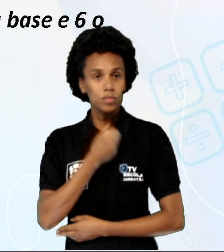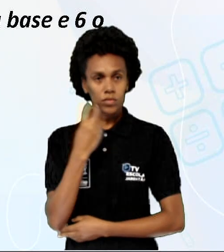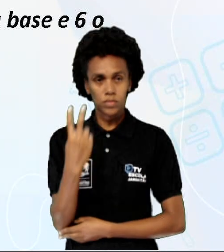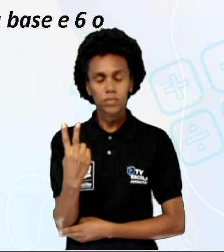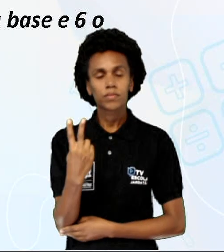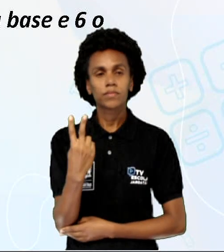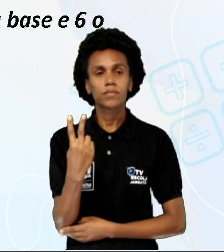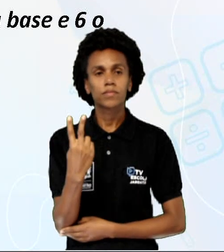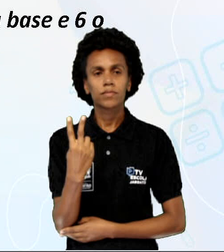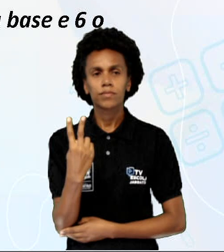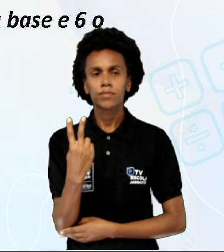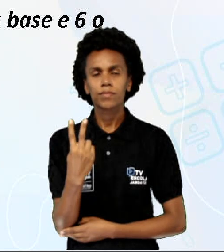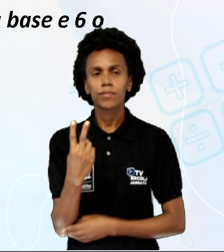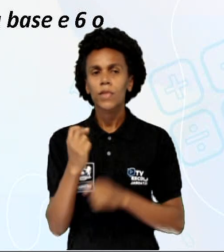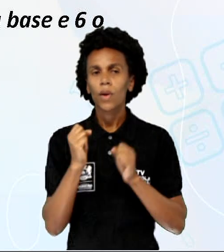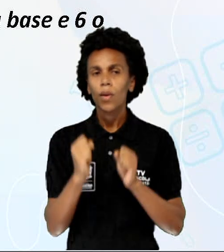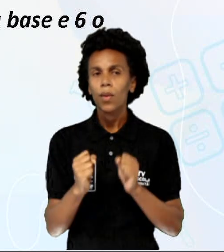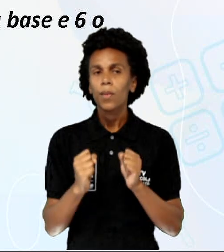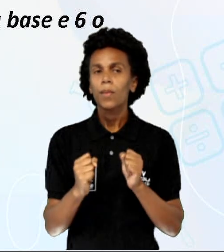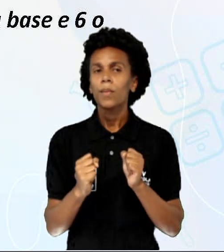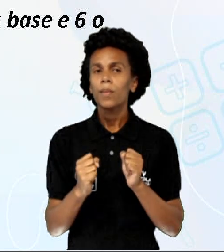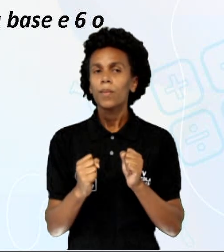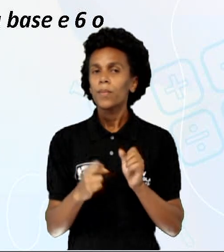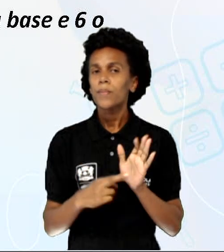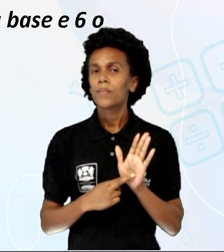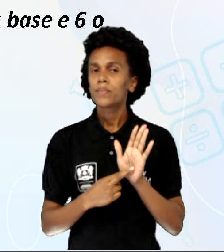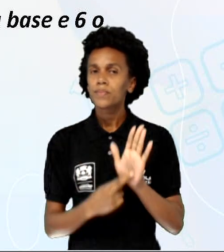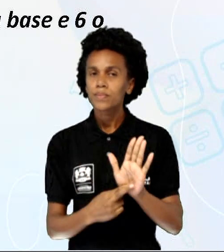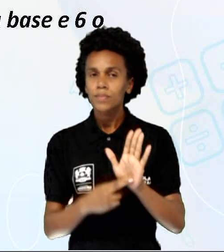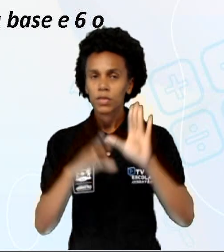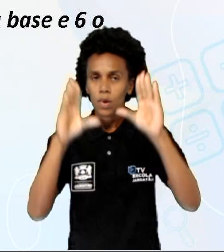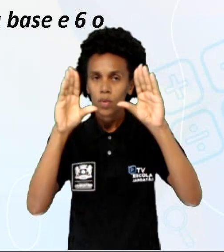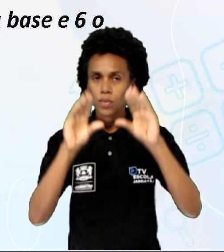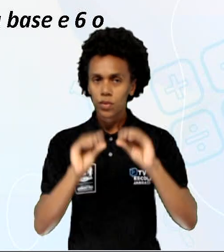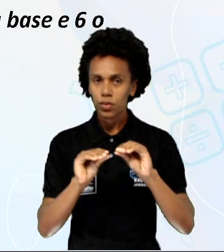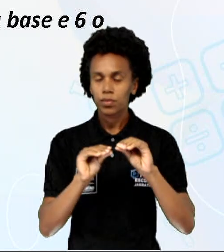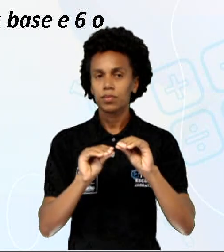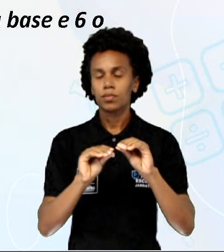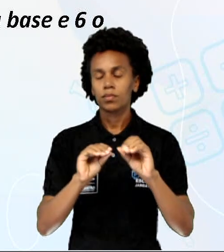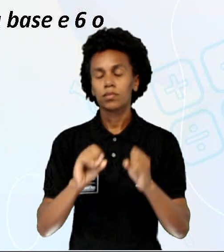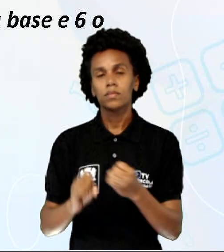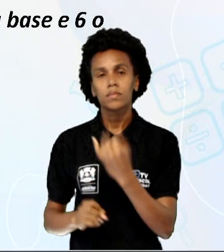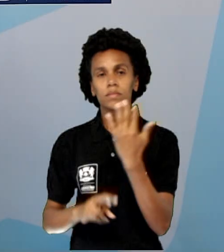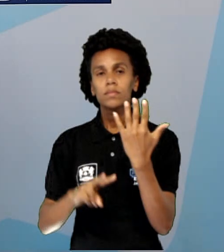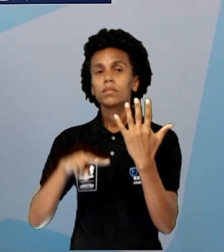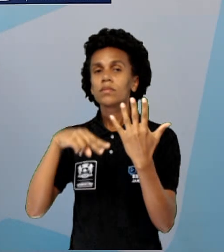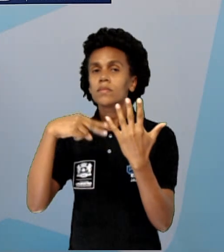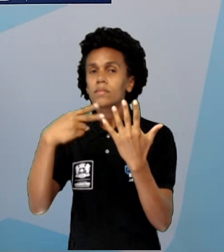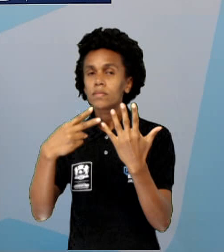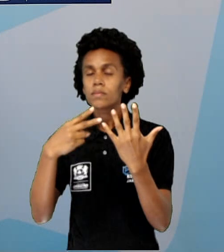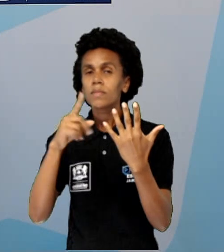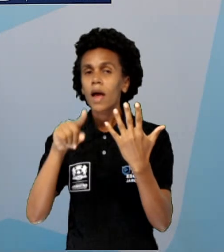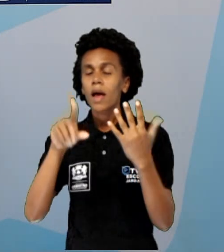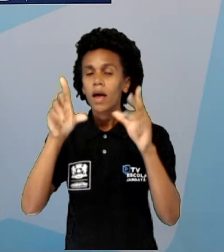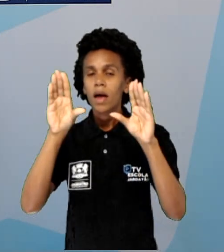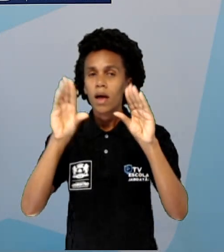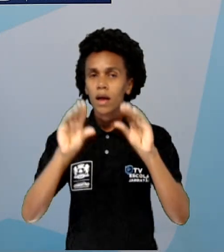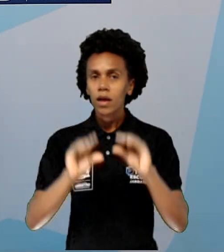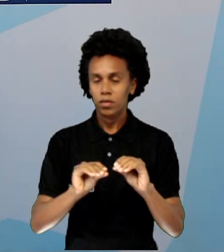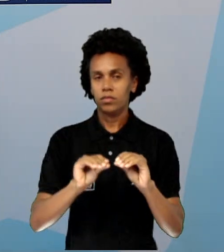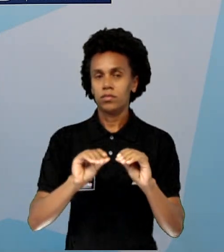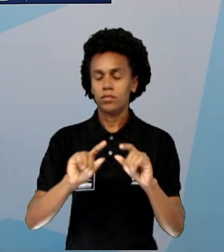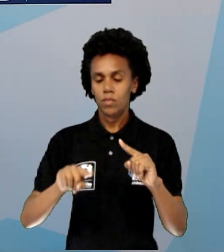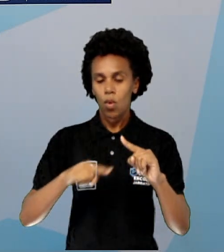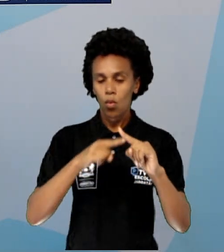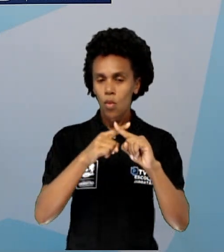gente pode expressar essa multiplicação de maneira resumida. A ideia da potência é colocar de maneira resumida essa multiplicação de